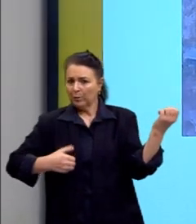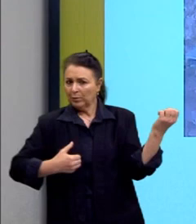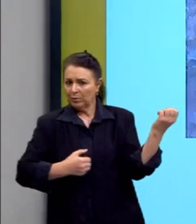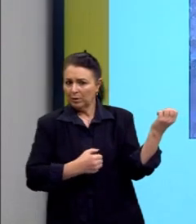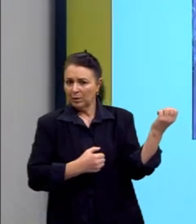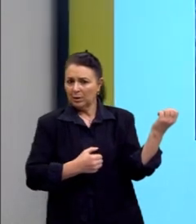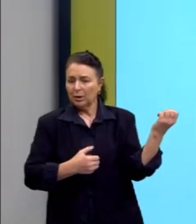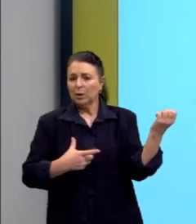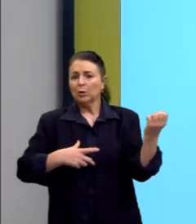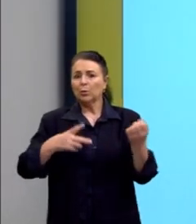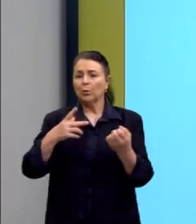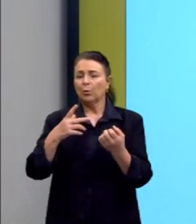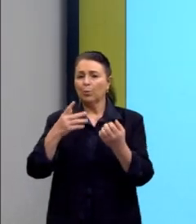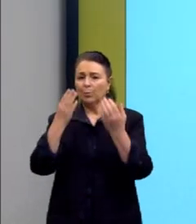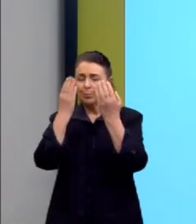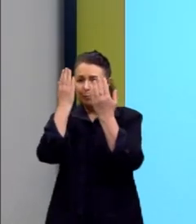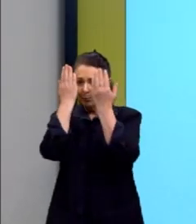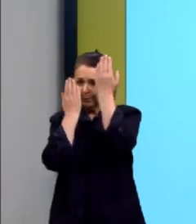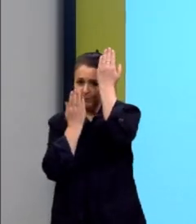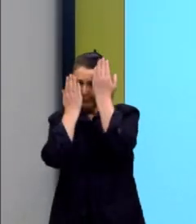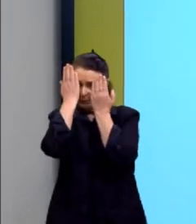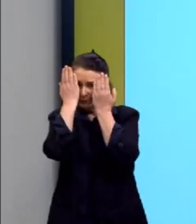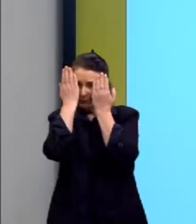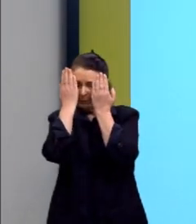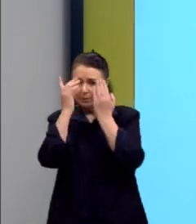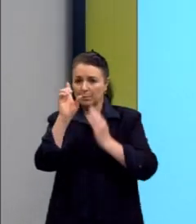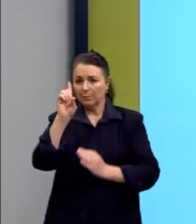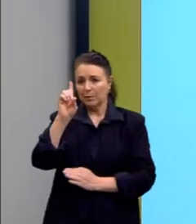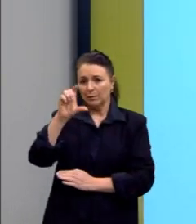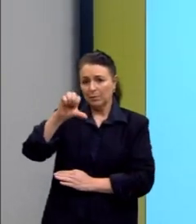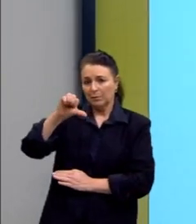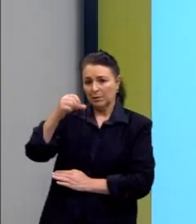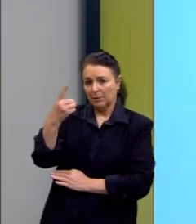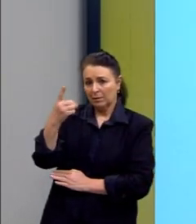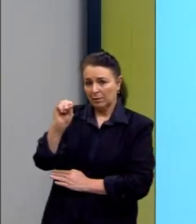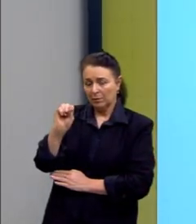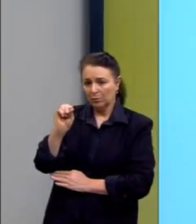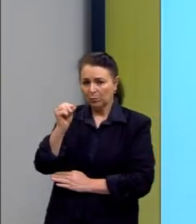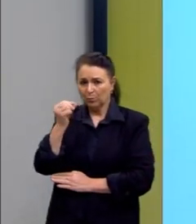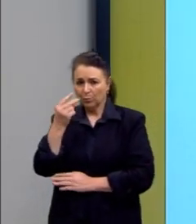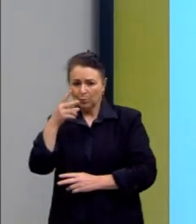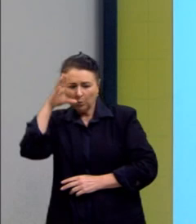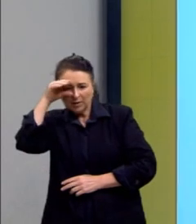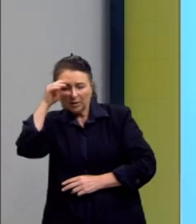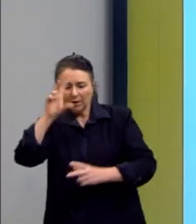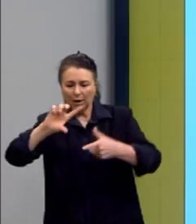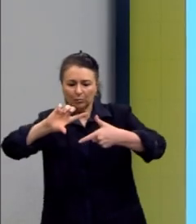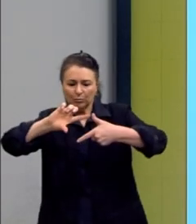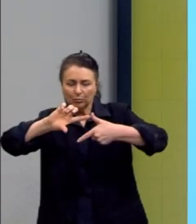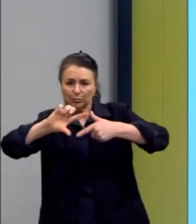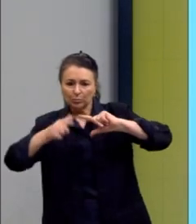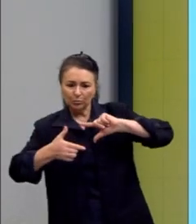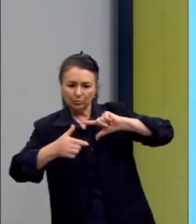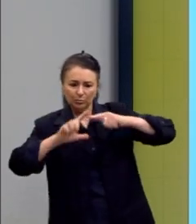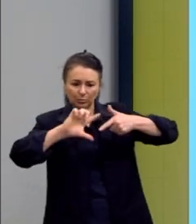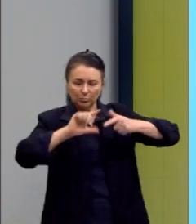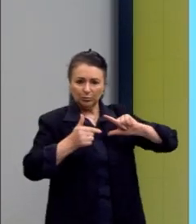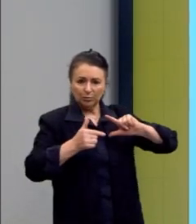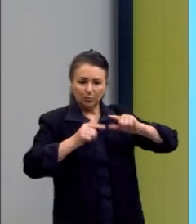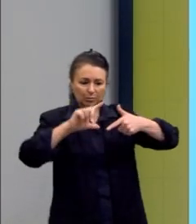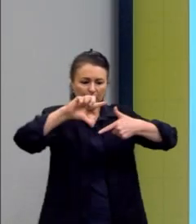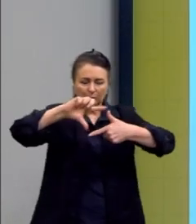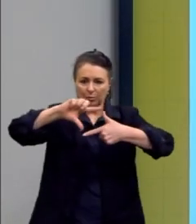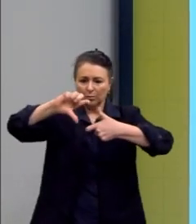E tu percebe essas formas geométricas criando a imagem. Não é uma